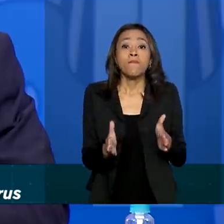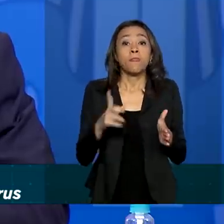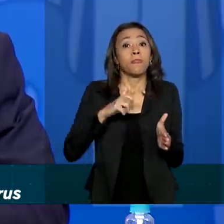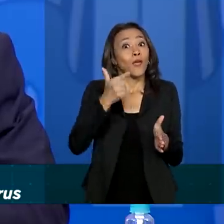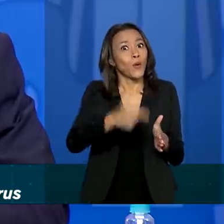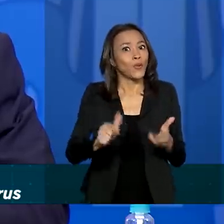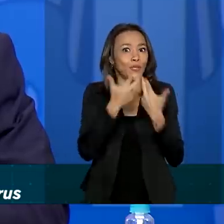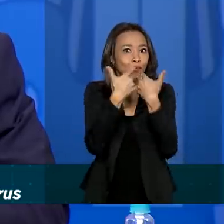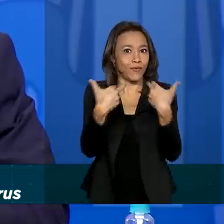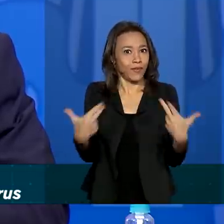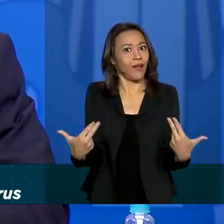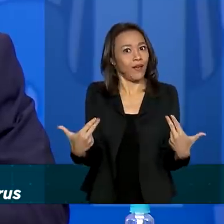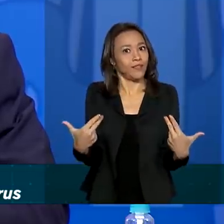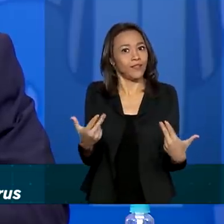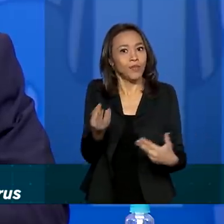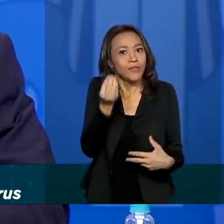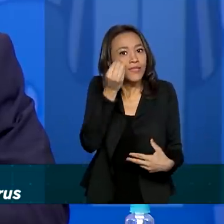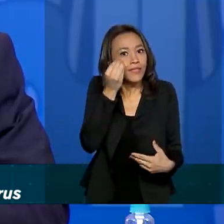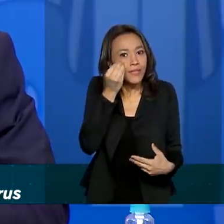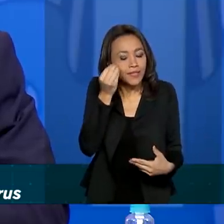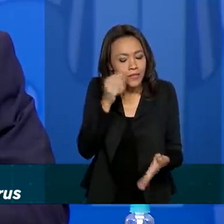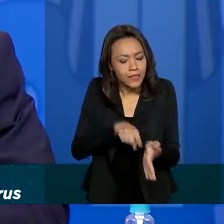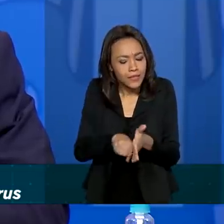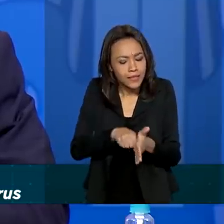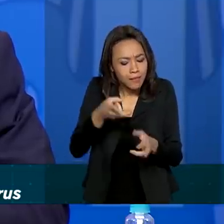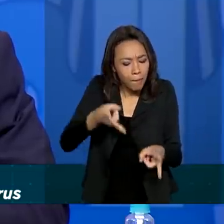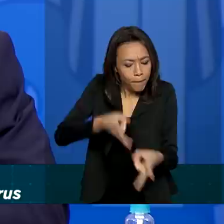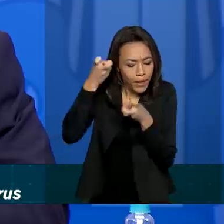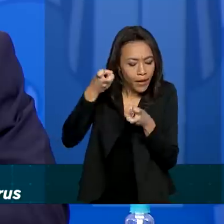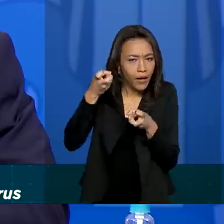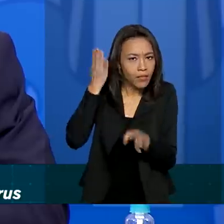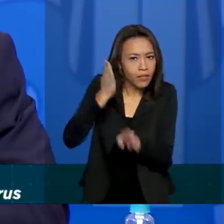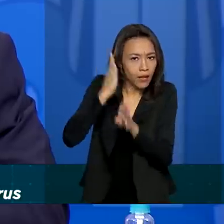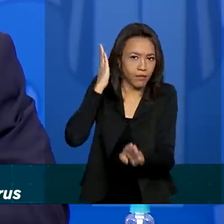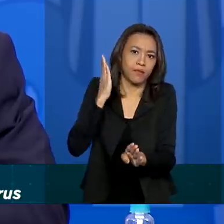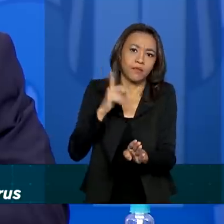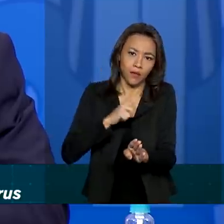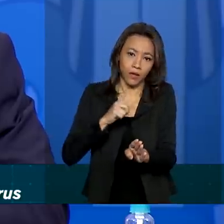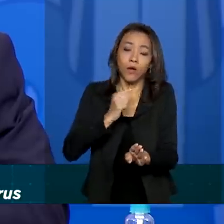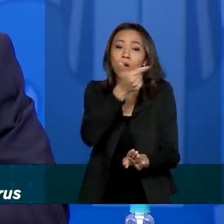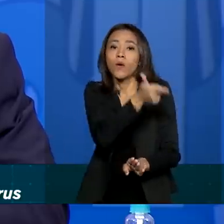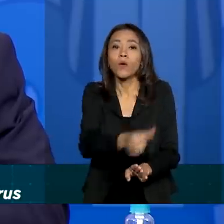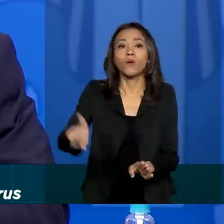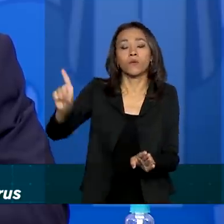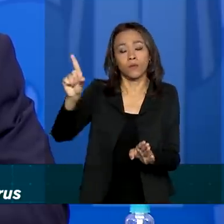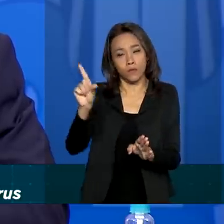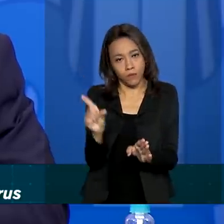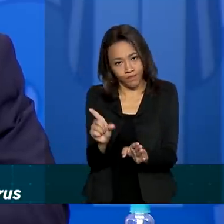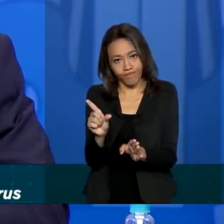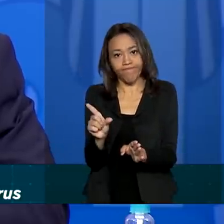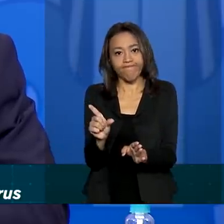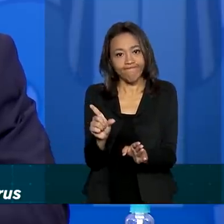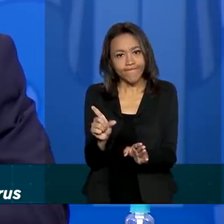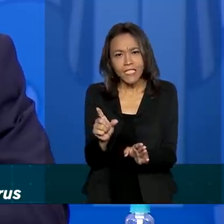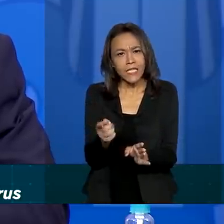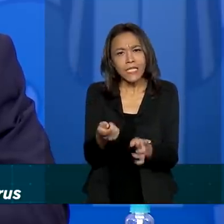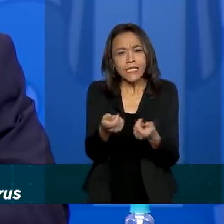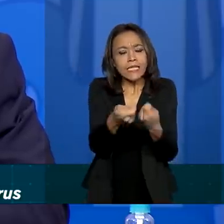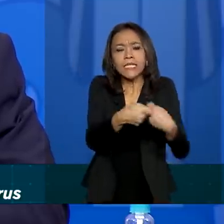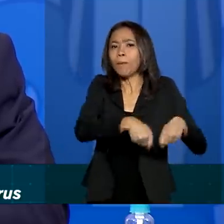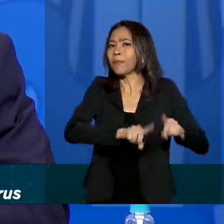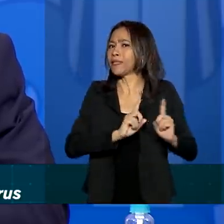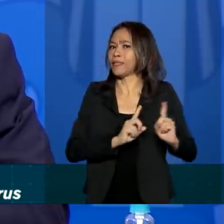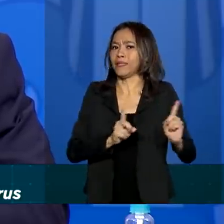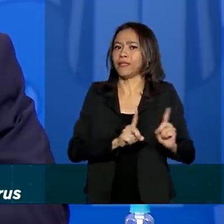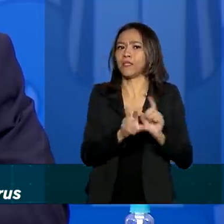mais novidades sobre testes diagnósticos também. Nós temos uma outra alternativa que não precisa de reagente.